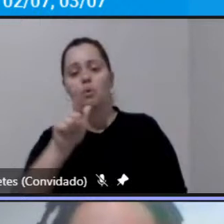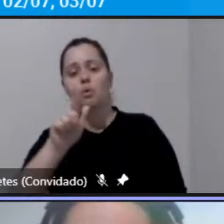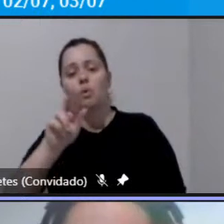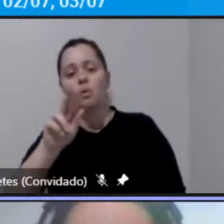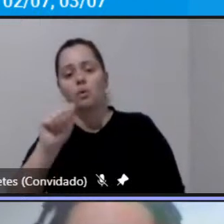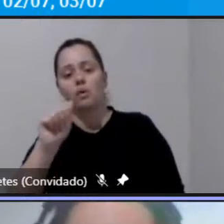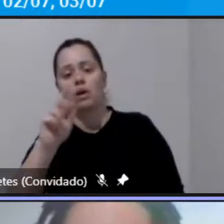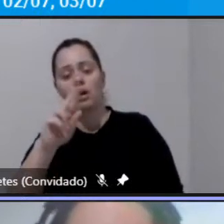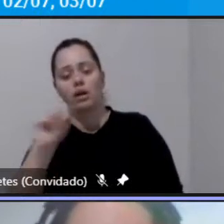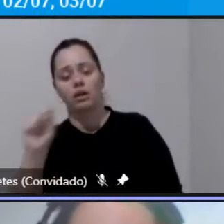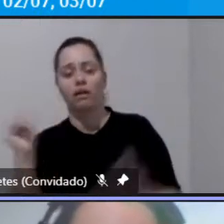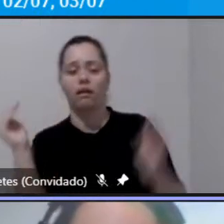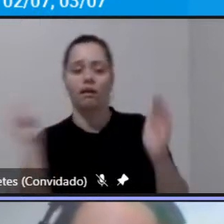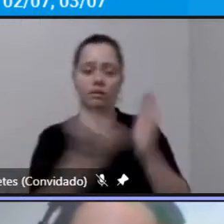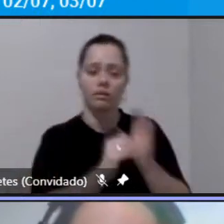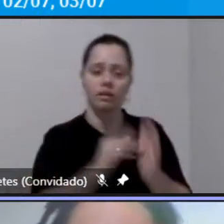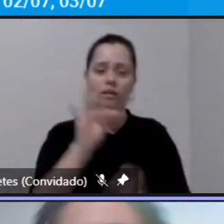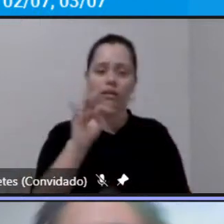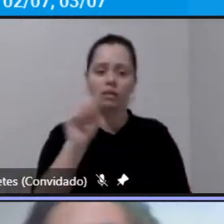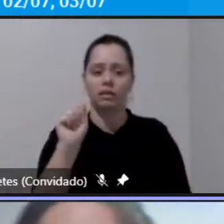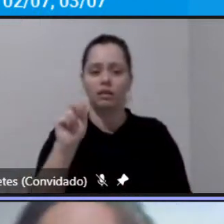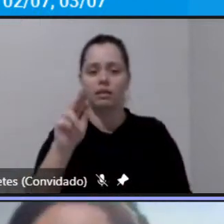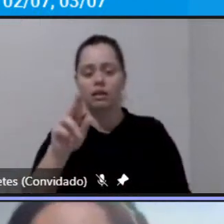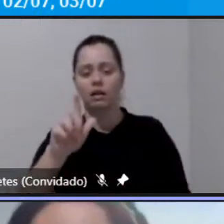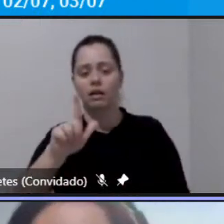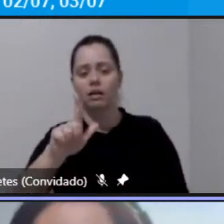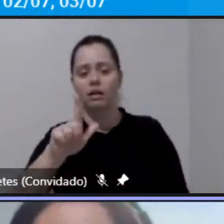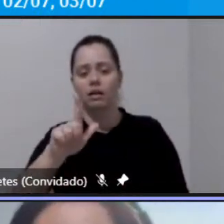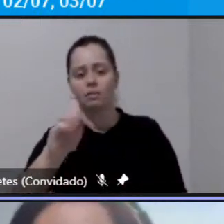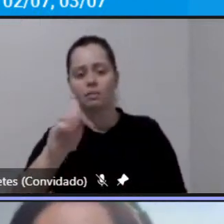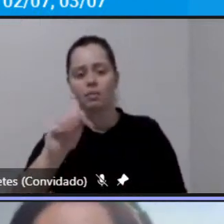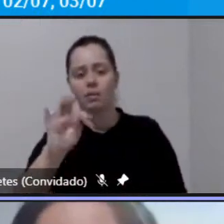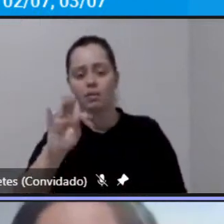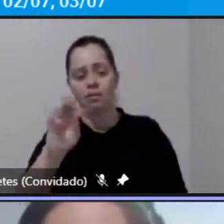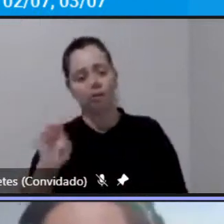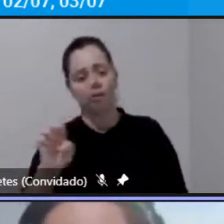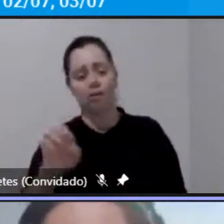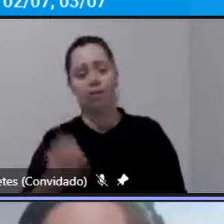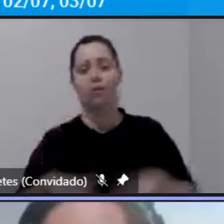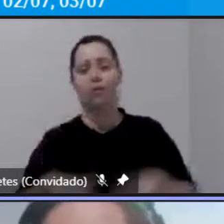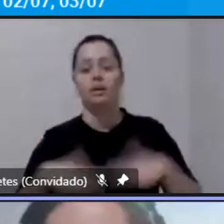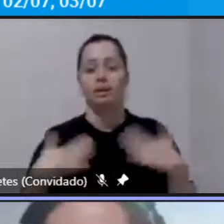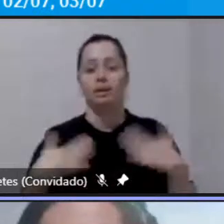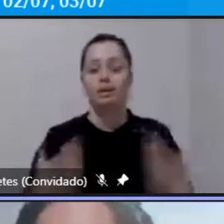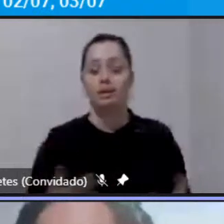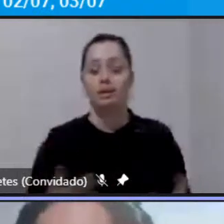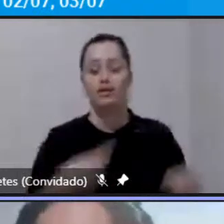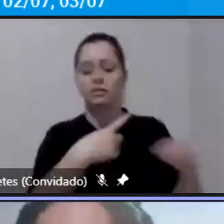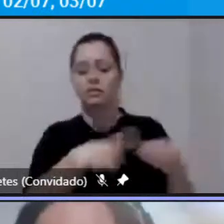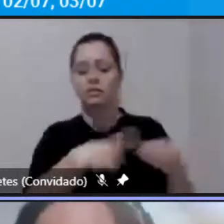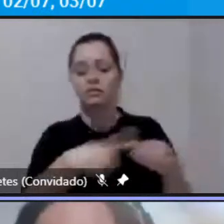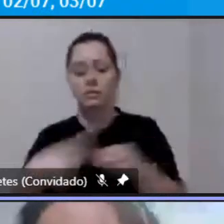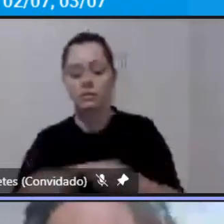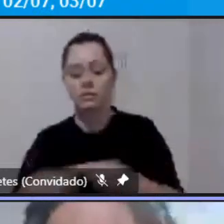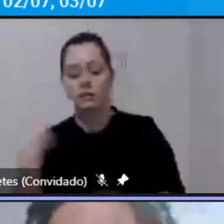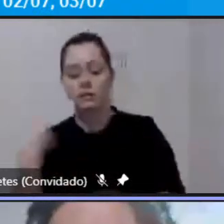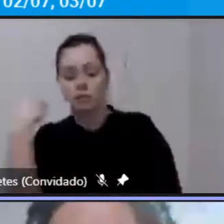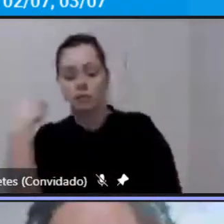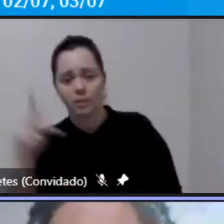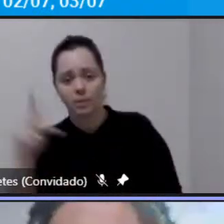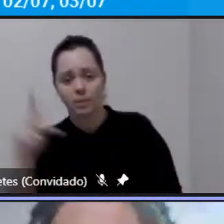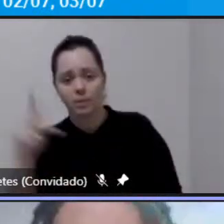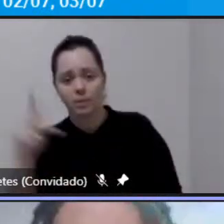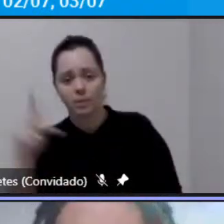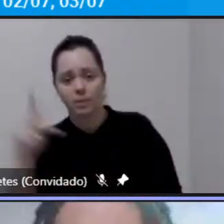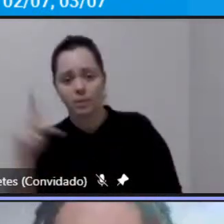Itaubaté ou Batuba não há incidência de pedágio é a a tarifa é maior